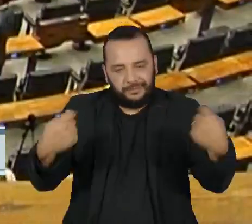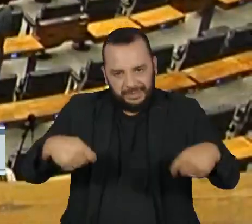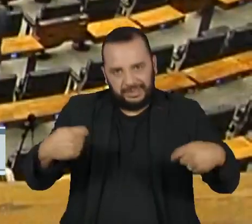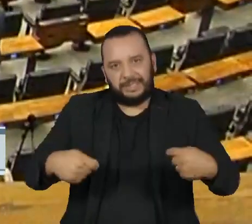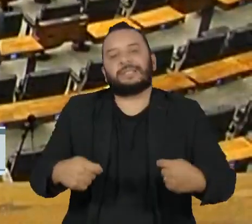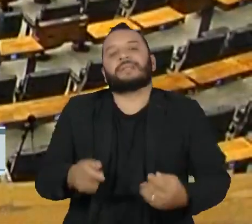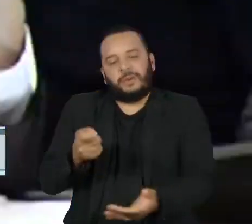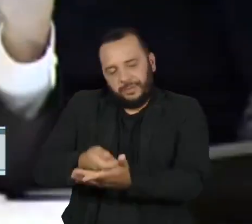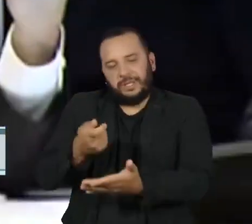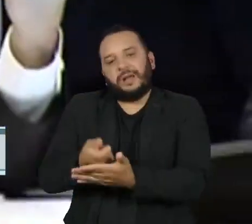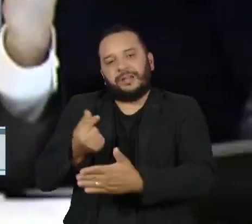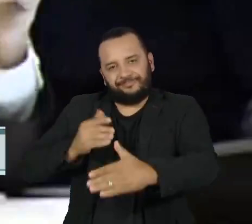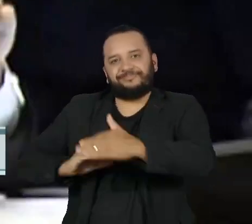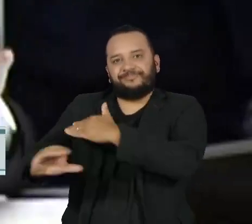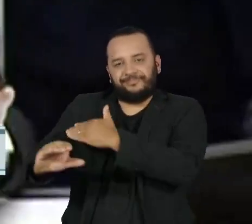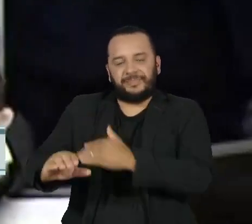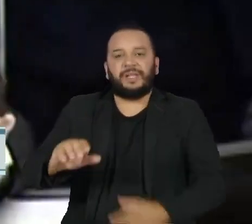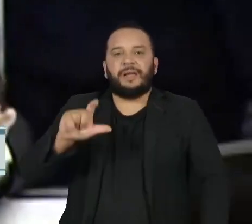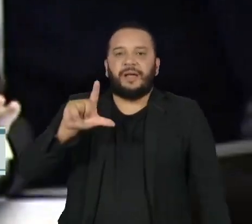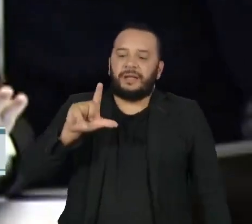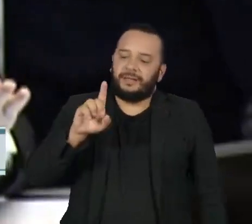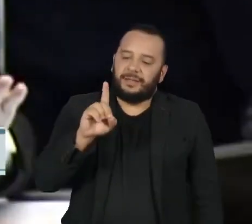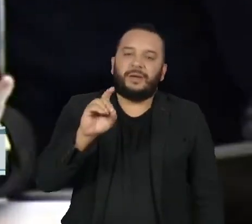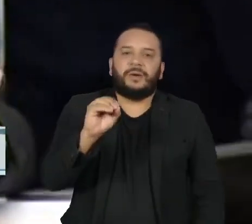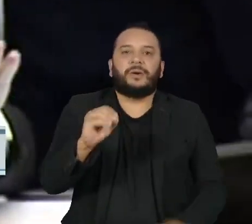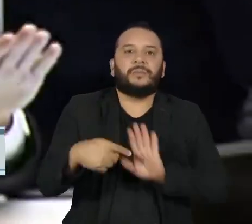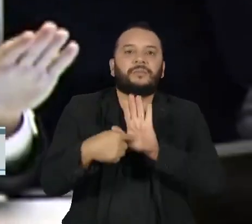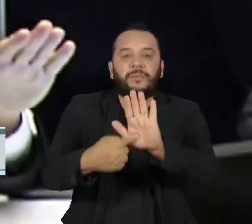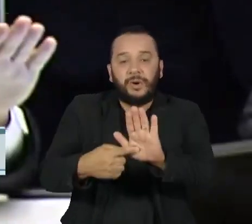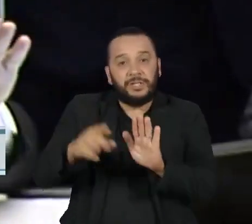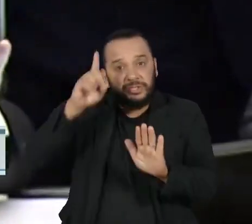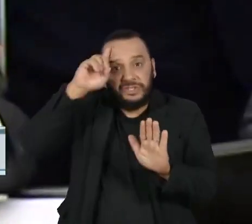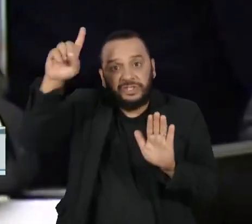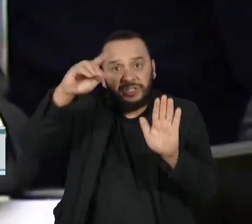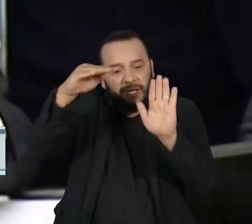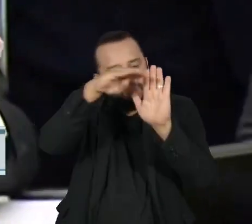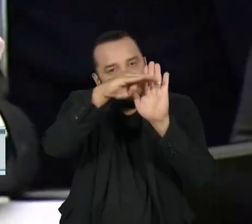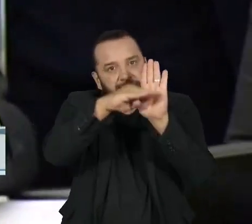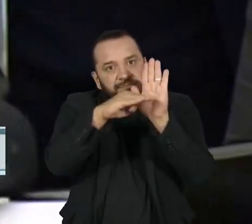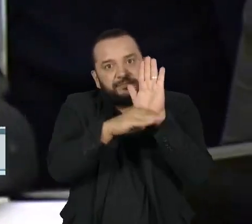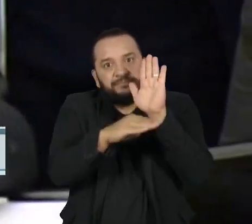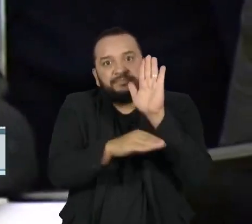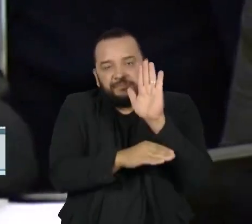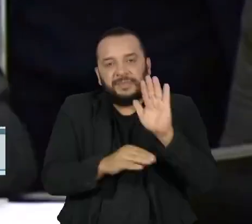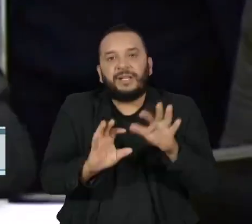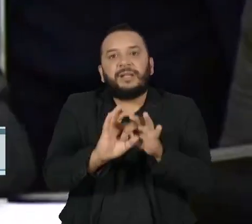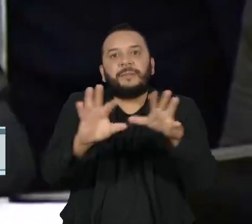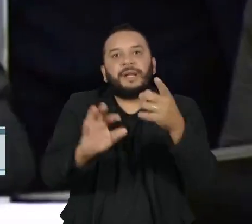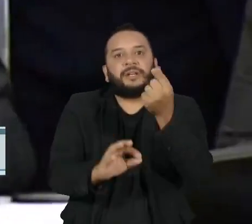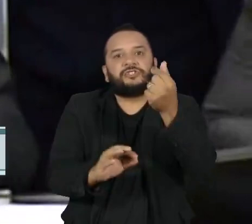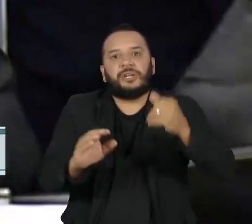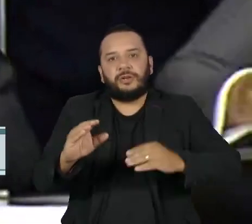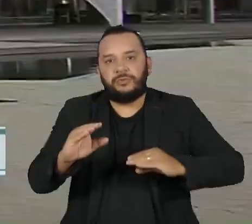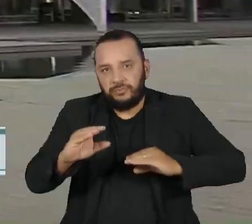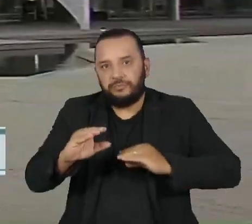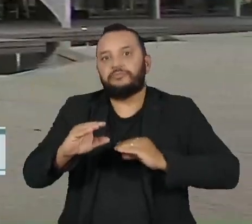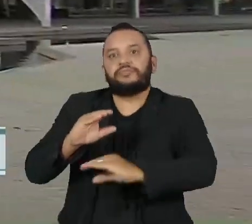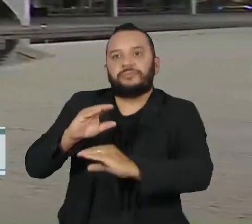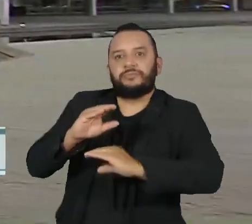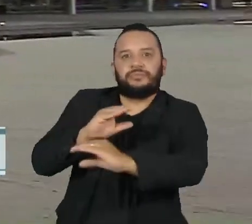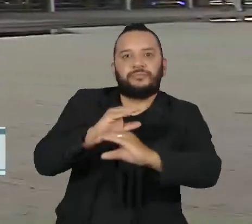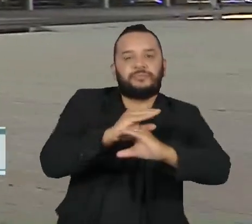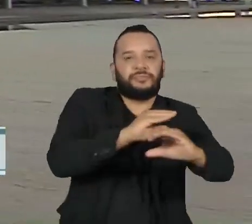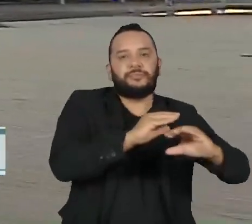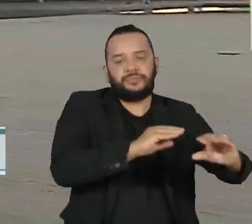executar. A LDO ainda traz um calendário que define as datas limite para a liberação dos recursos e